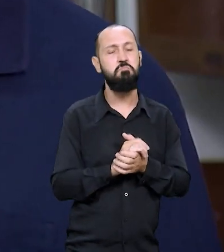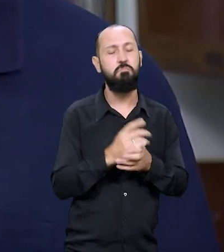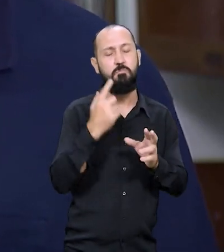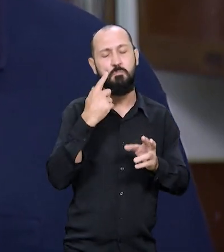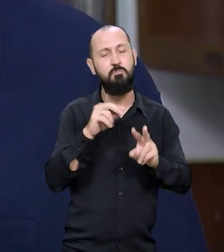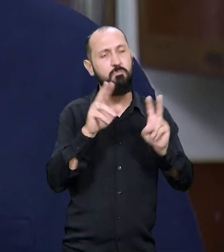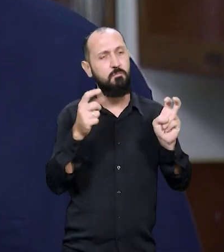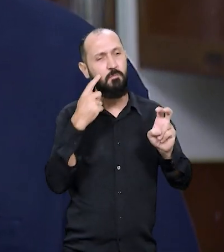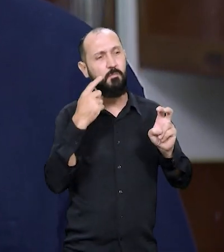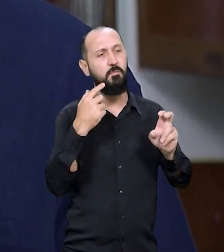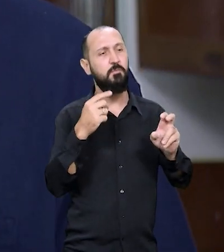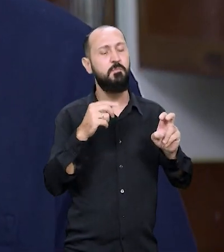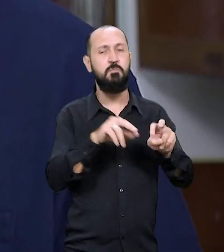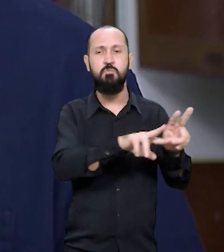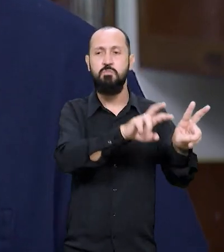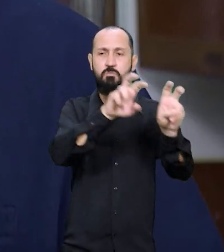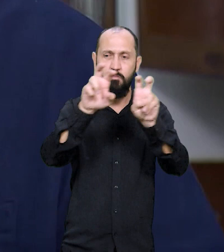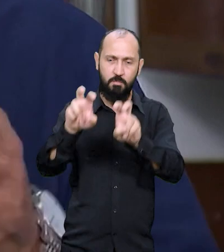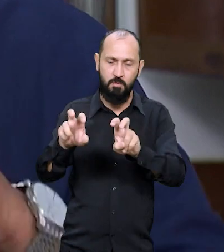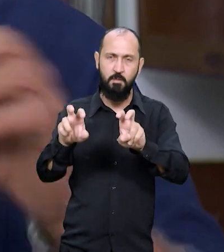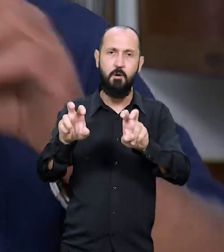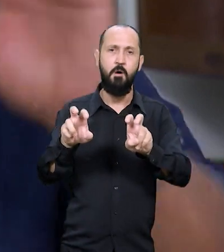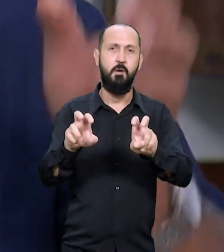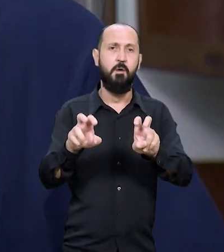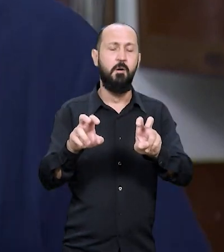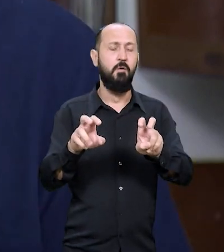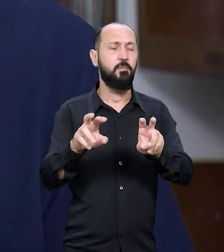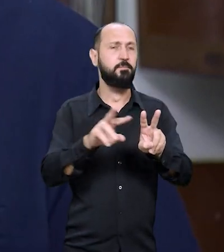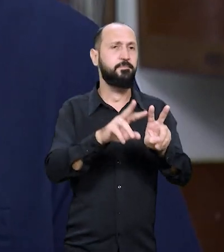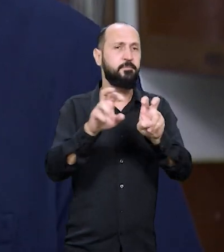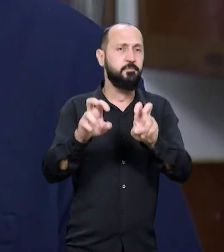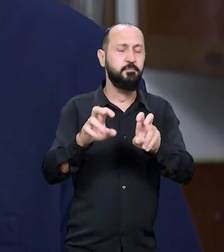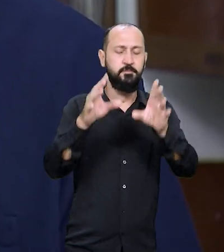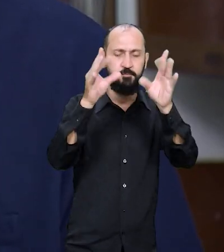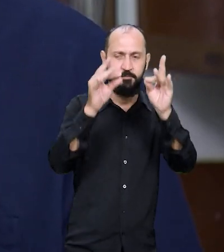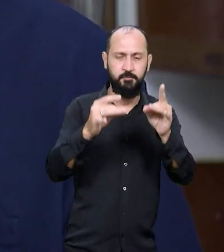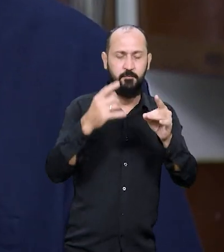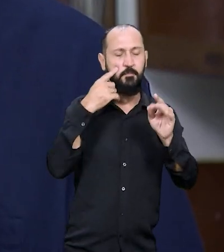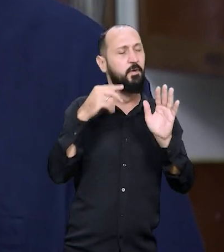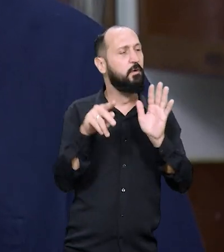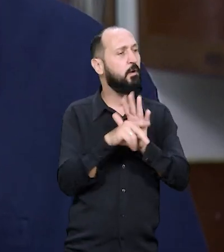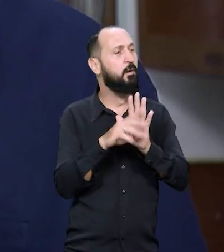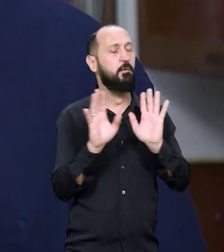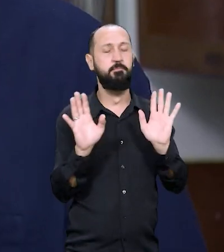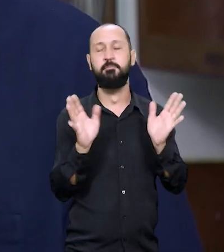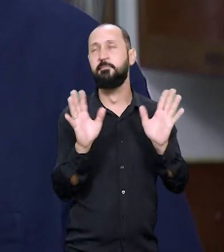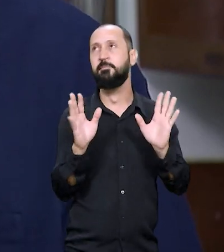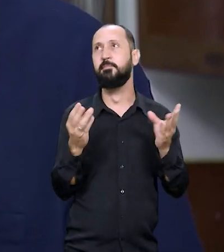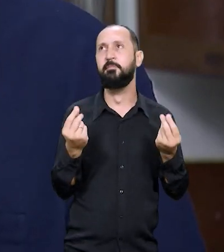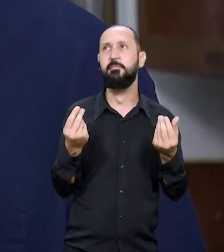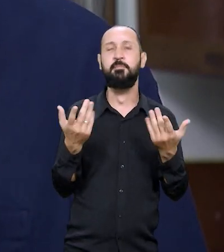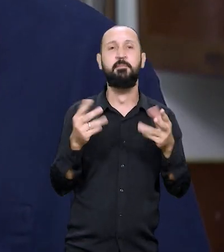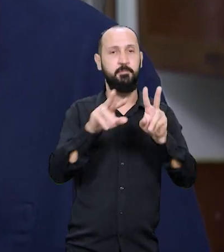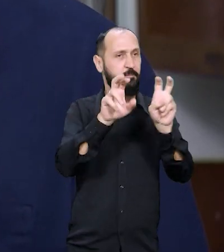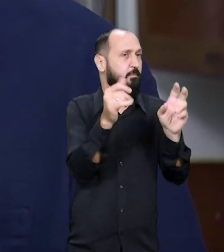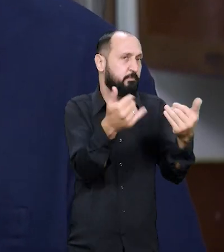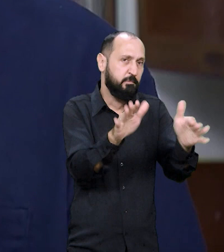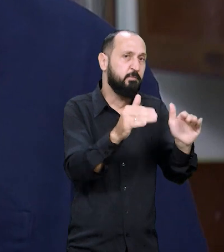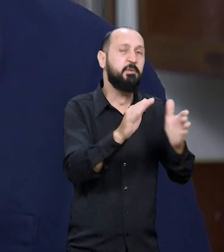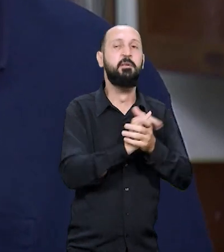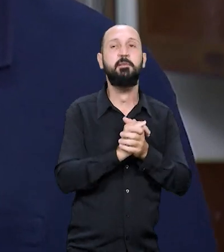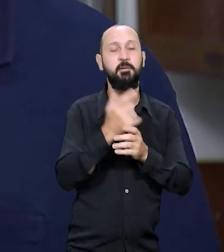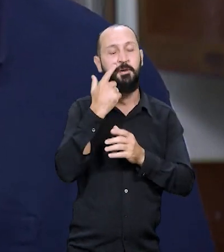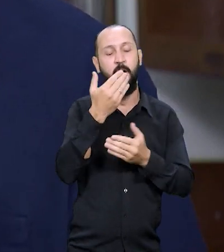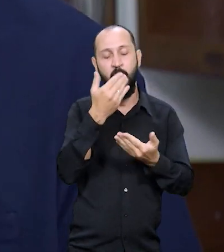fez um determinado, mostrou um determinado item lá, um item, não, um tema. Aí